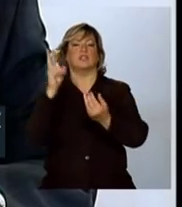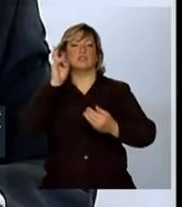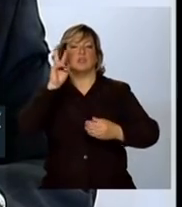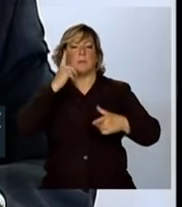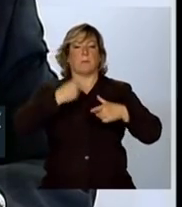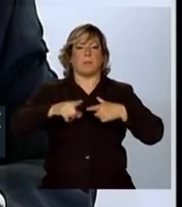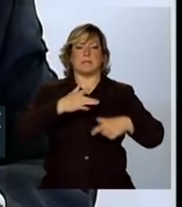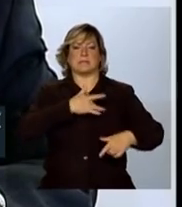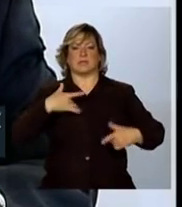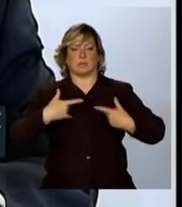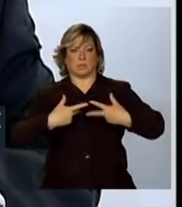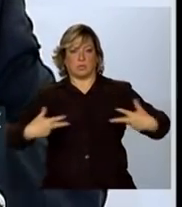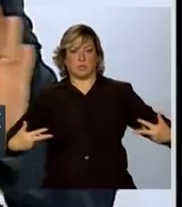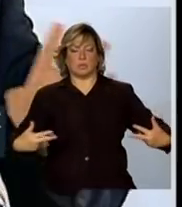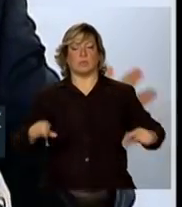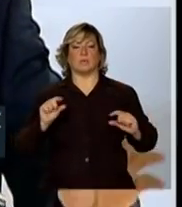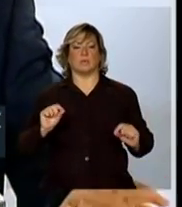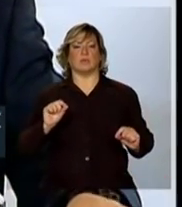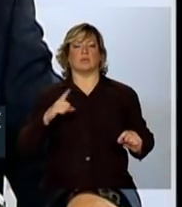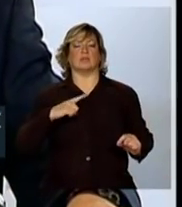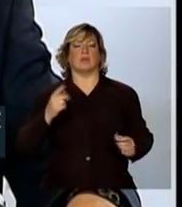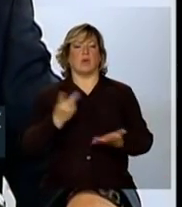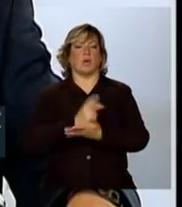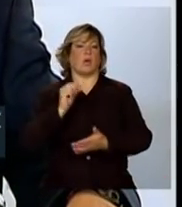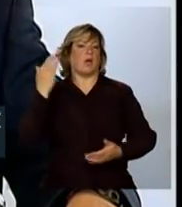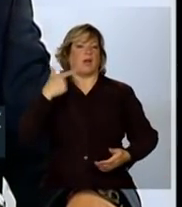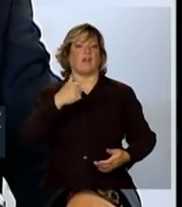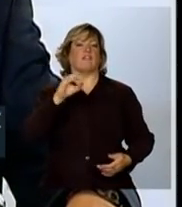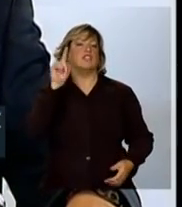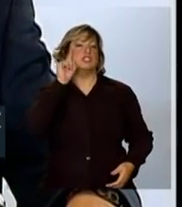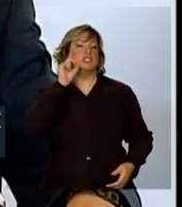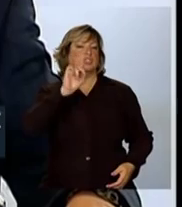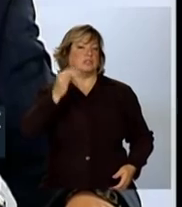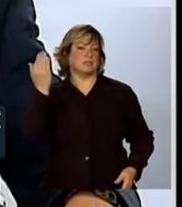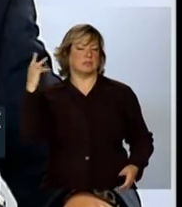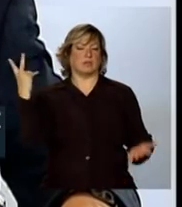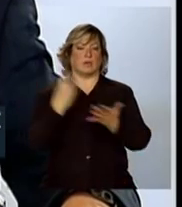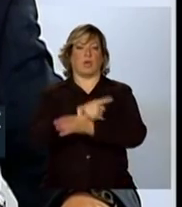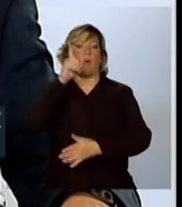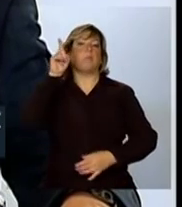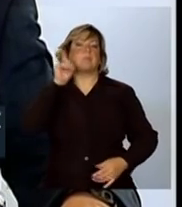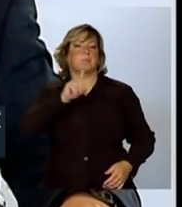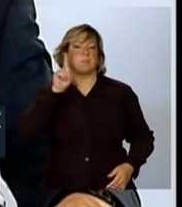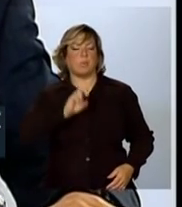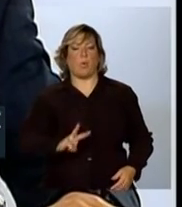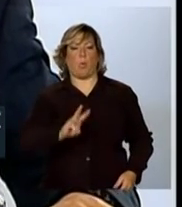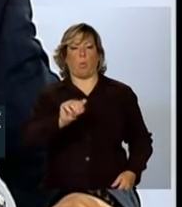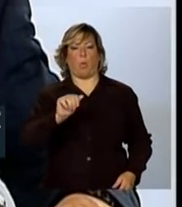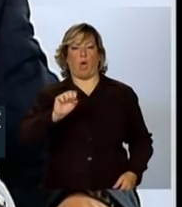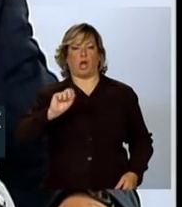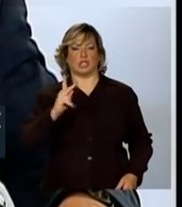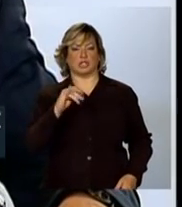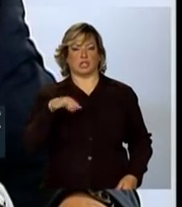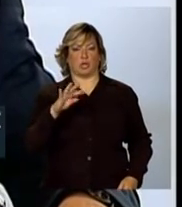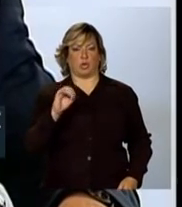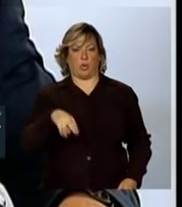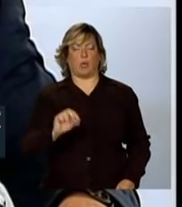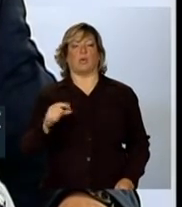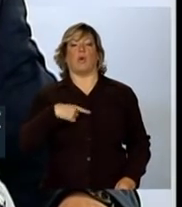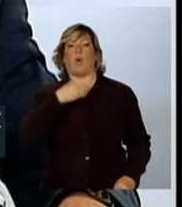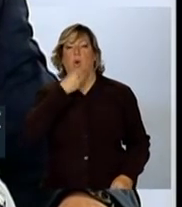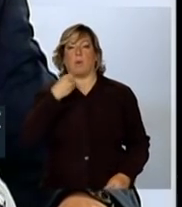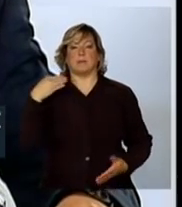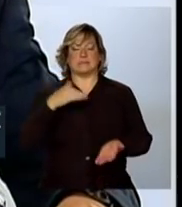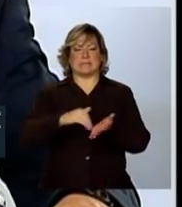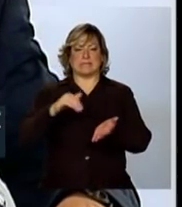acontecida há 20 dias, em Washington, com a presença do secretário de